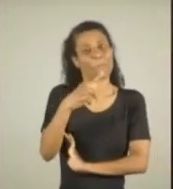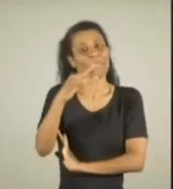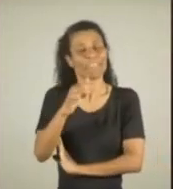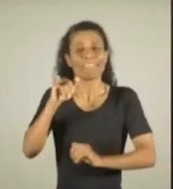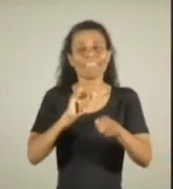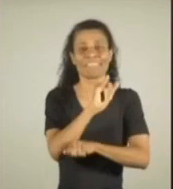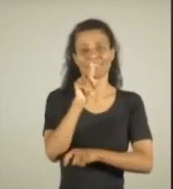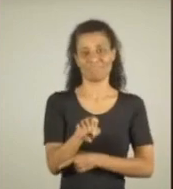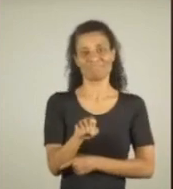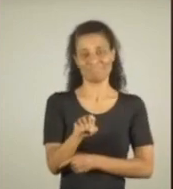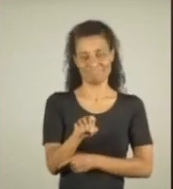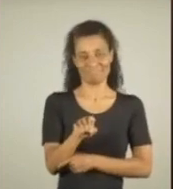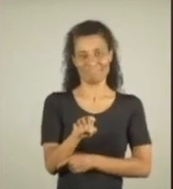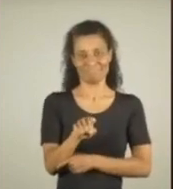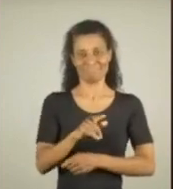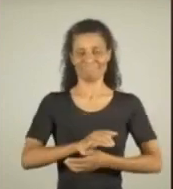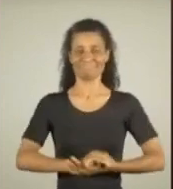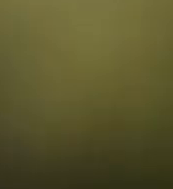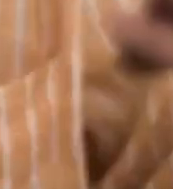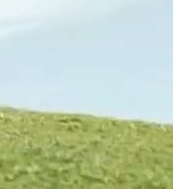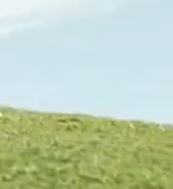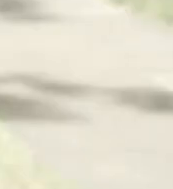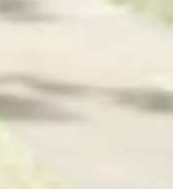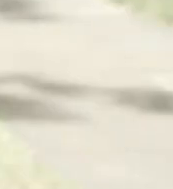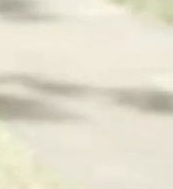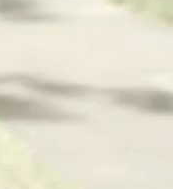essa foi mais uma do PT para enganar você.